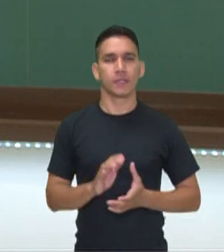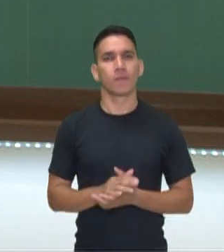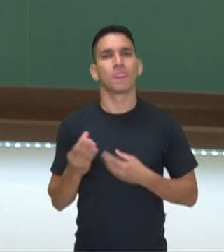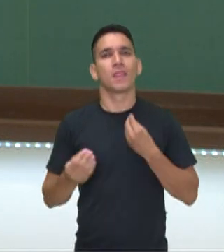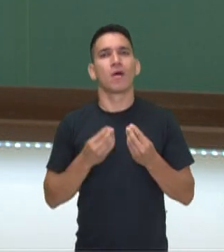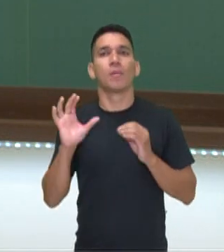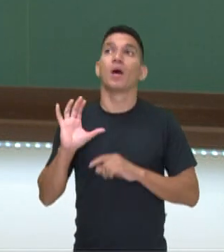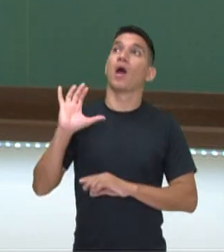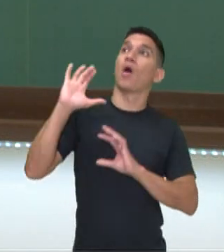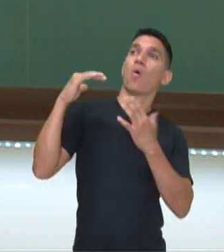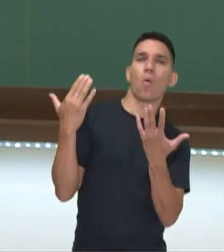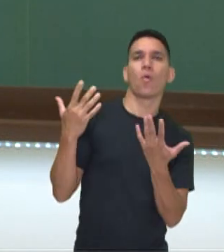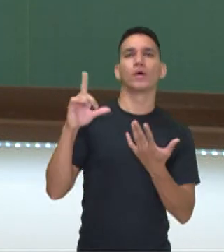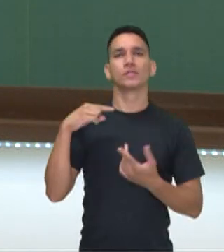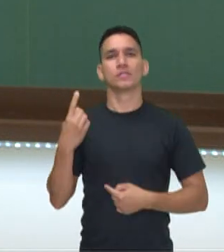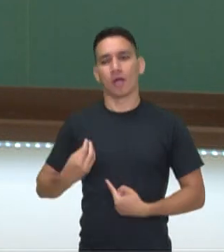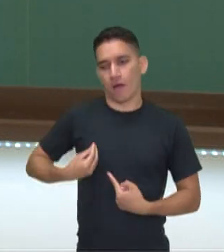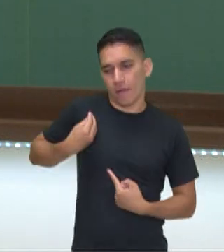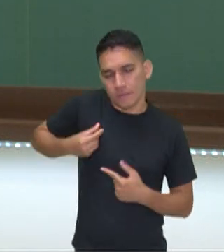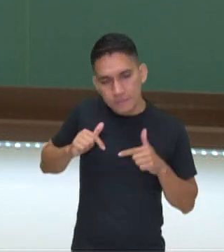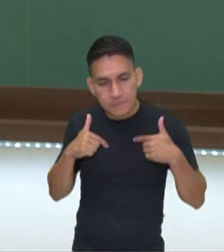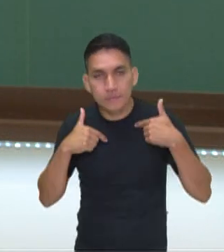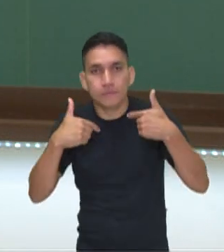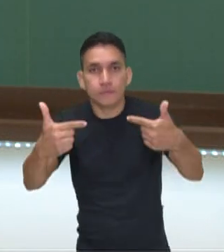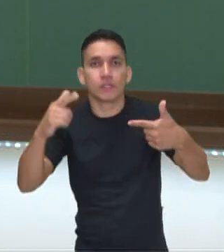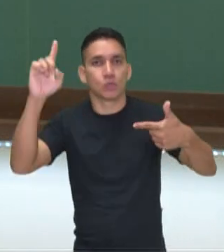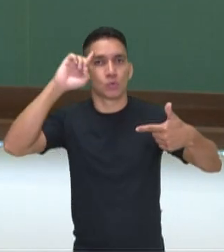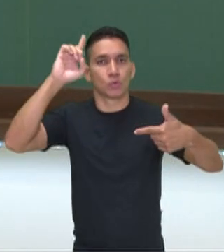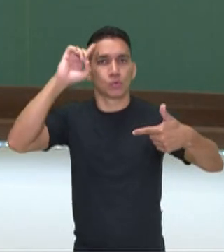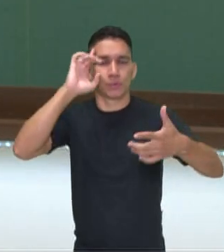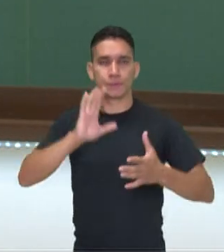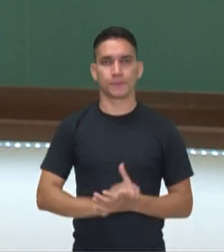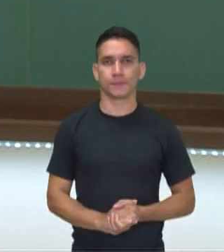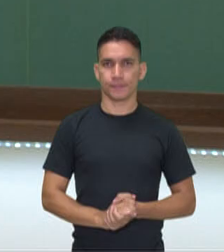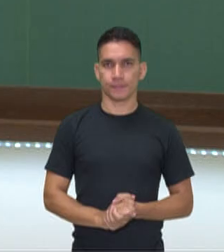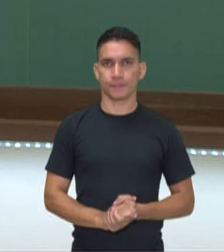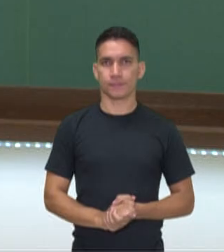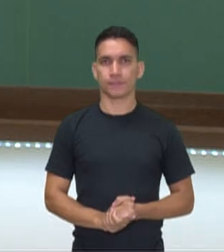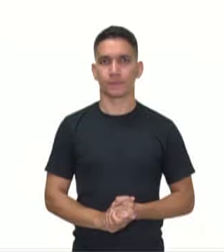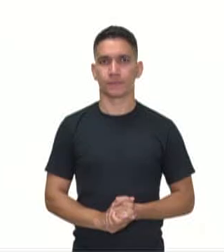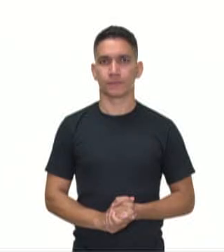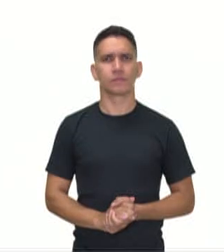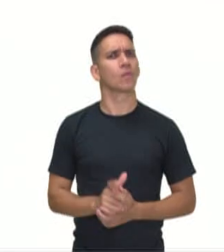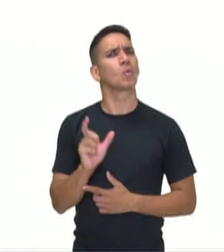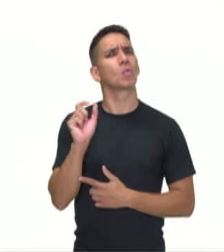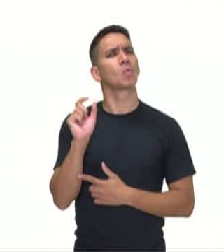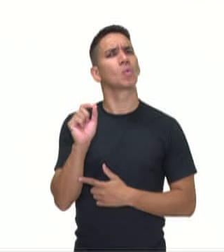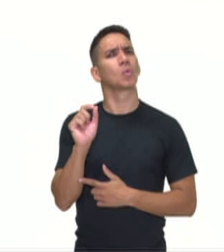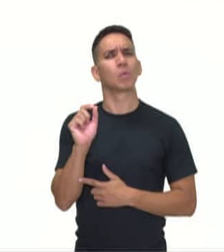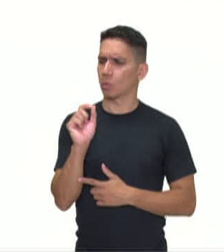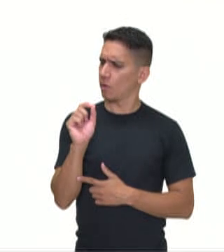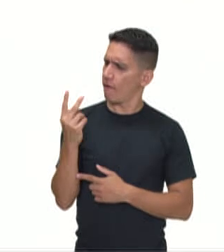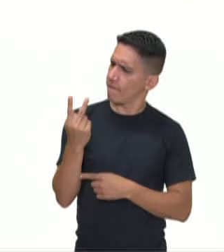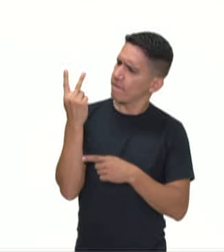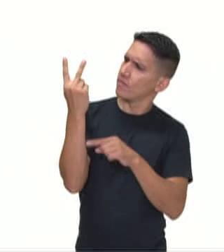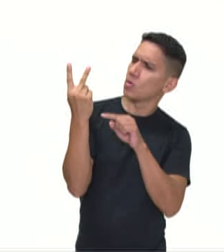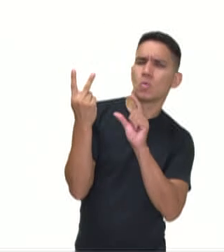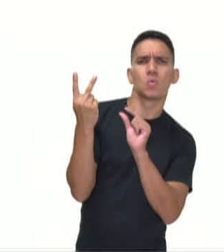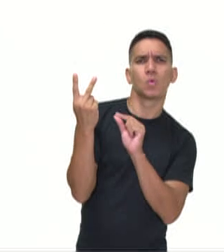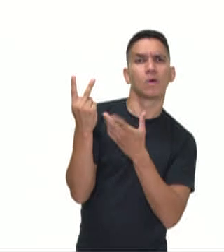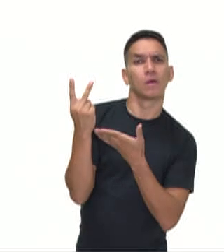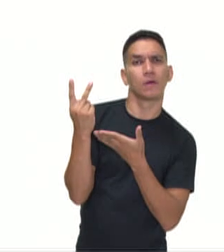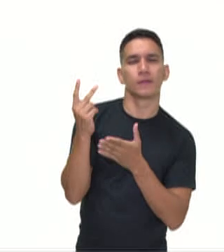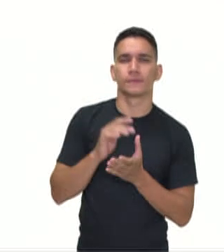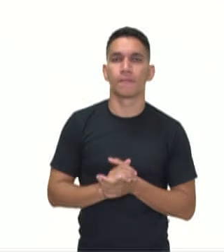acontecem aí as nossas condutas mais cotidianas. O que são exatamente então os valores? Os valores